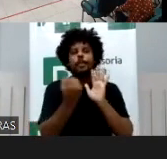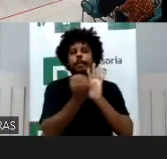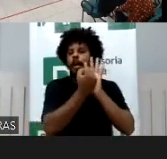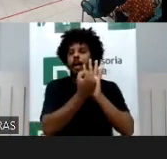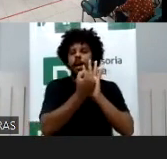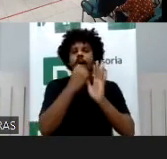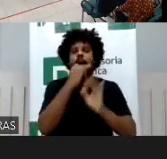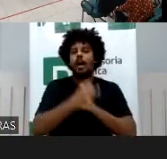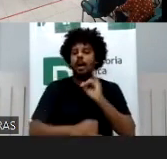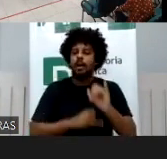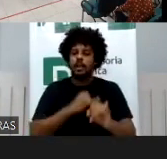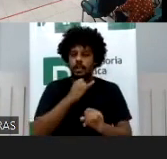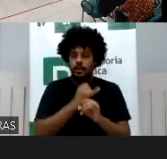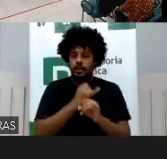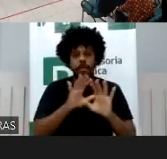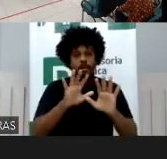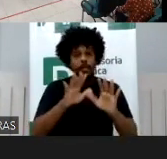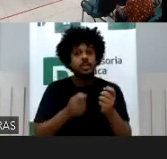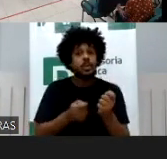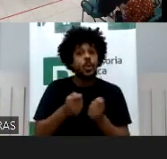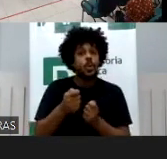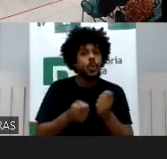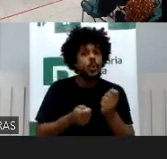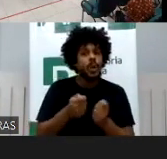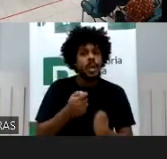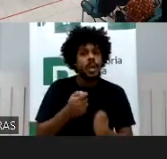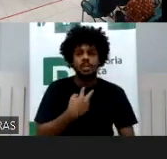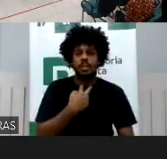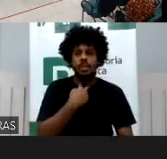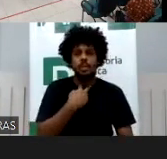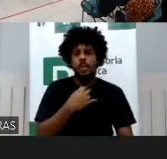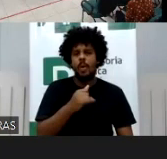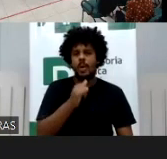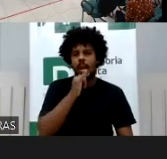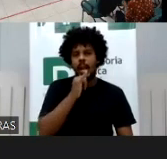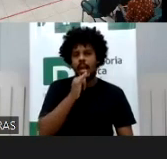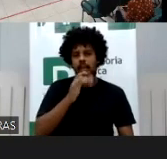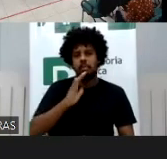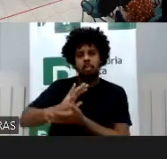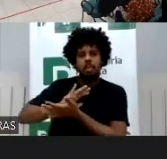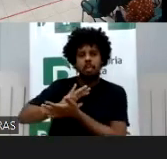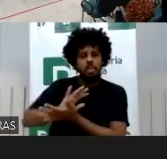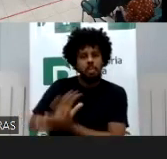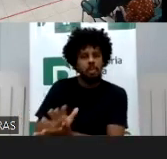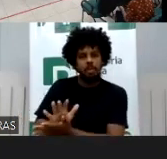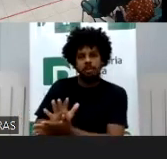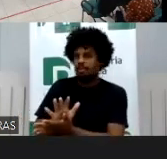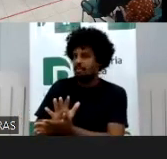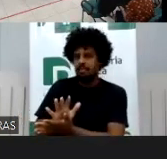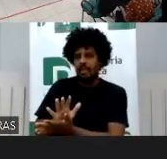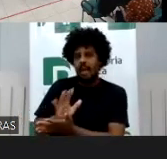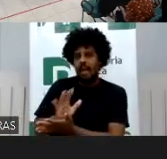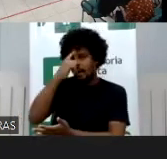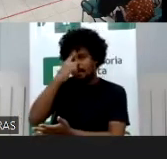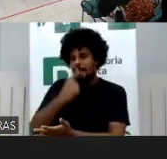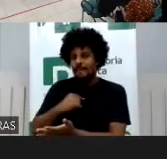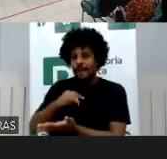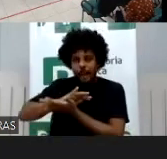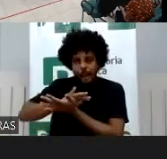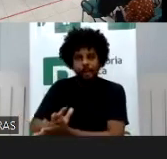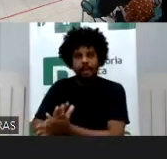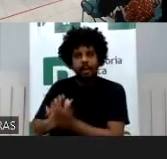Mas, esse controle não pode servir para tolher a personalidade, para machucar, para oprimir,